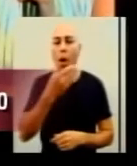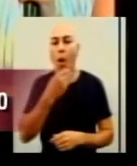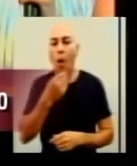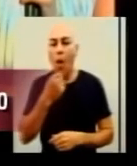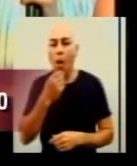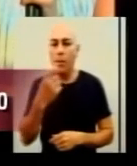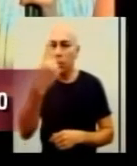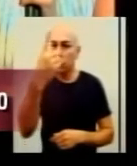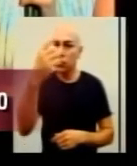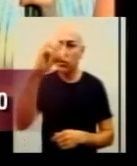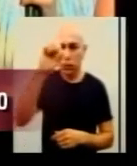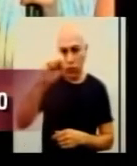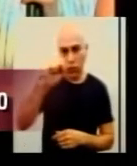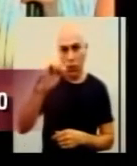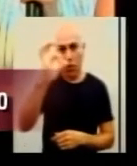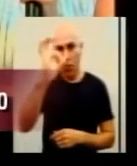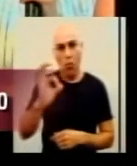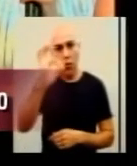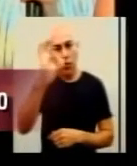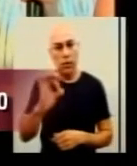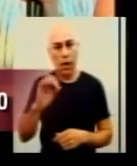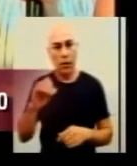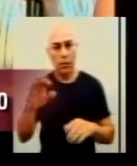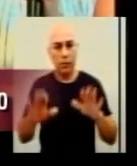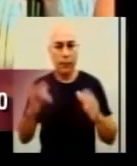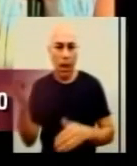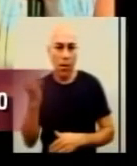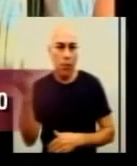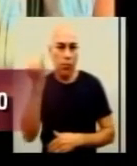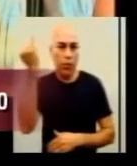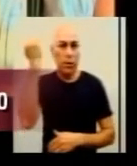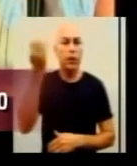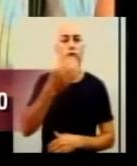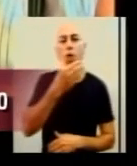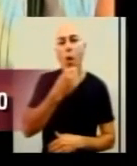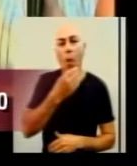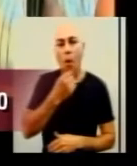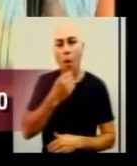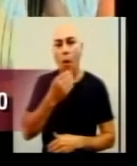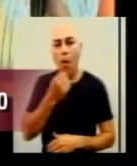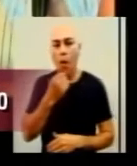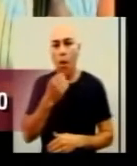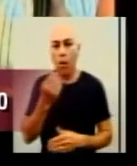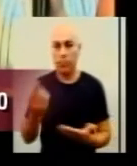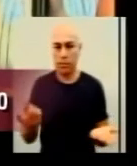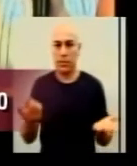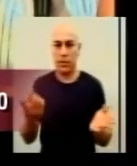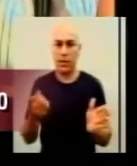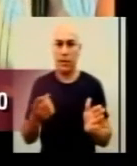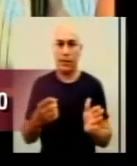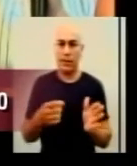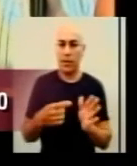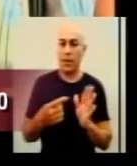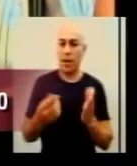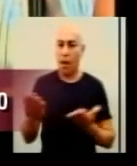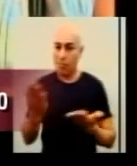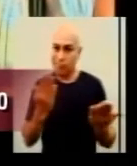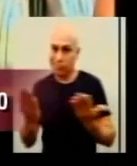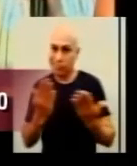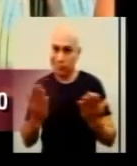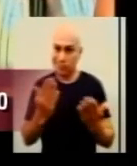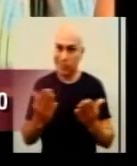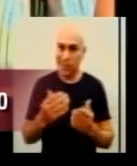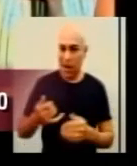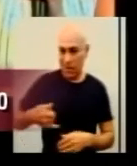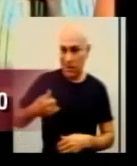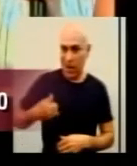masculino, 18%. Então aí a necessidade dos homens realmente, né? Tem esse fator aí relacionado com a idade um